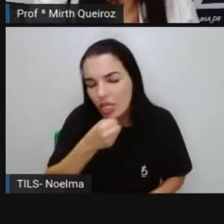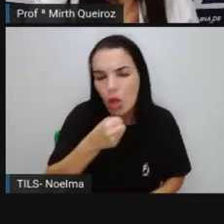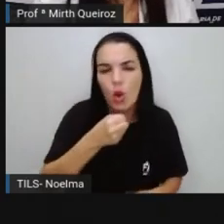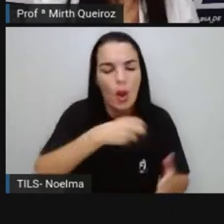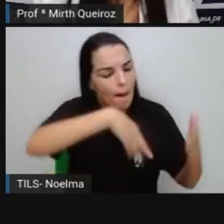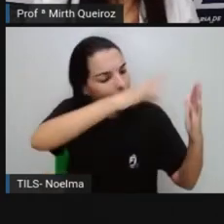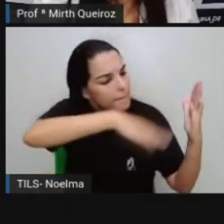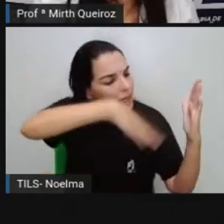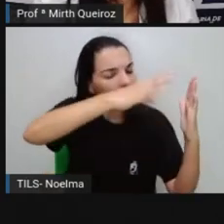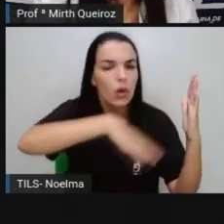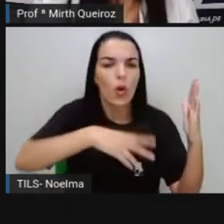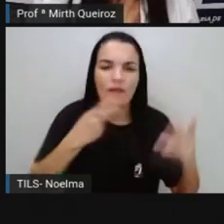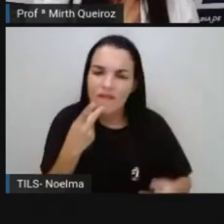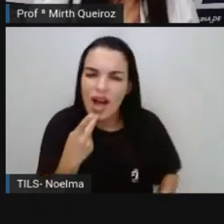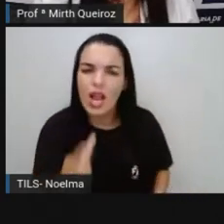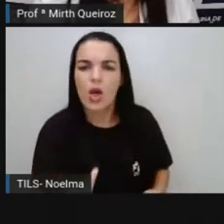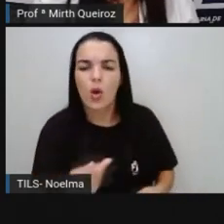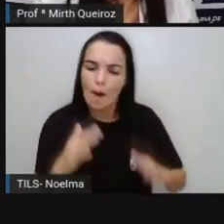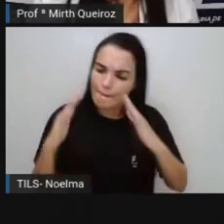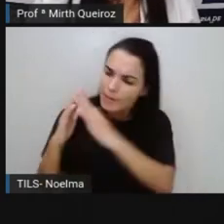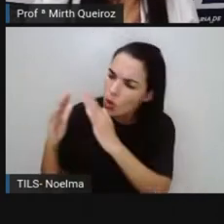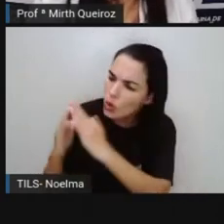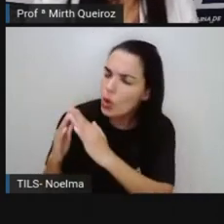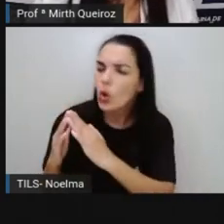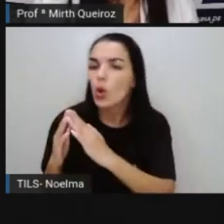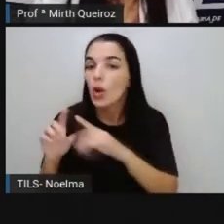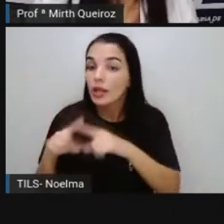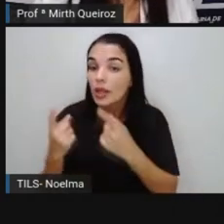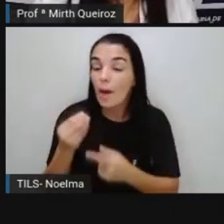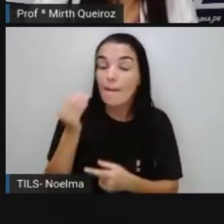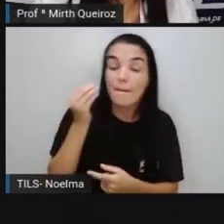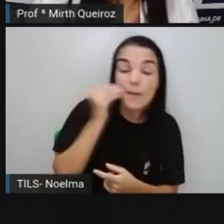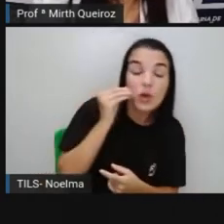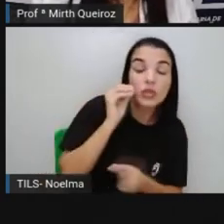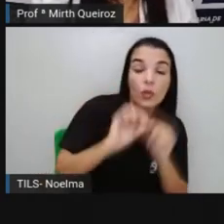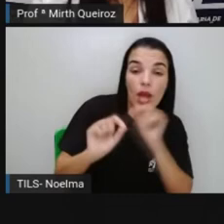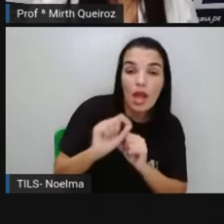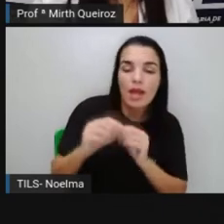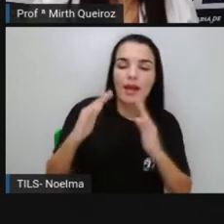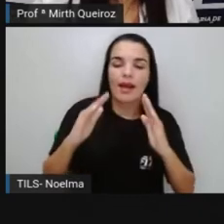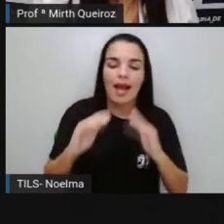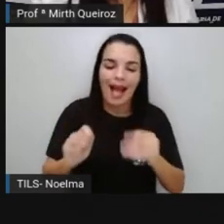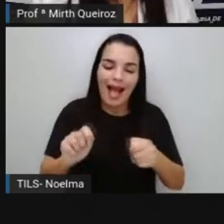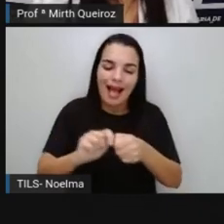pintou, falou, morou. Indica aí ação, certo?